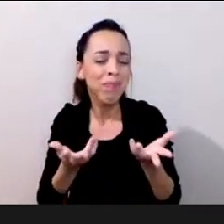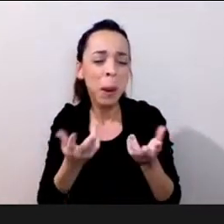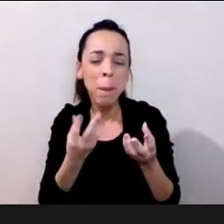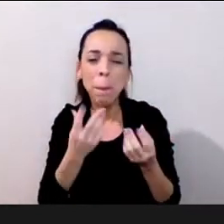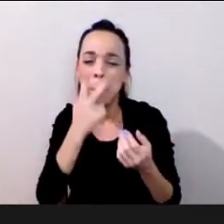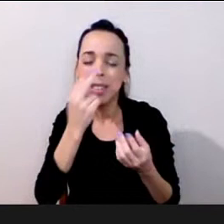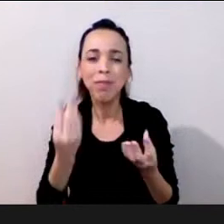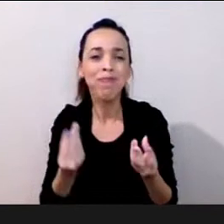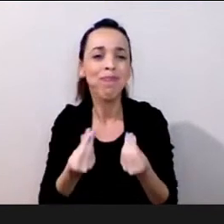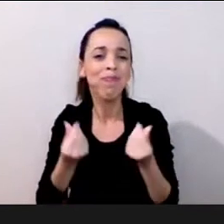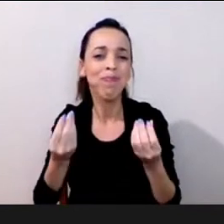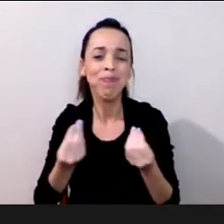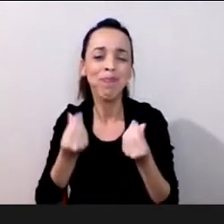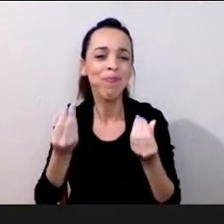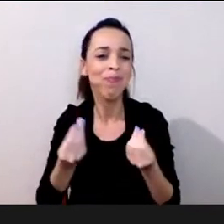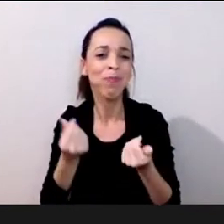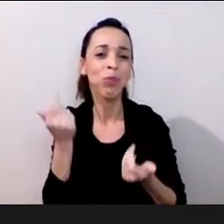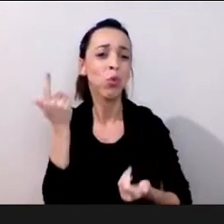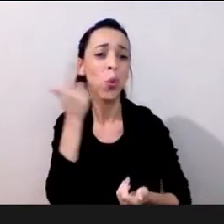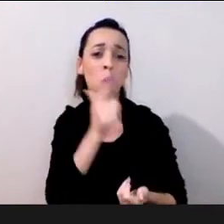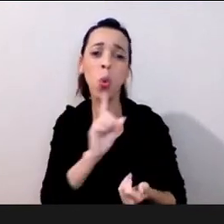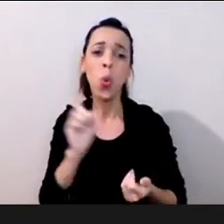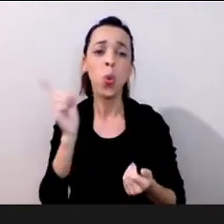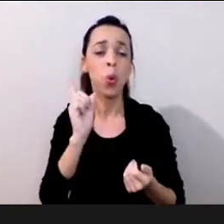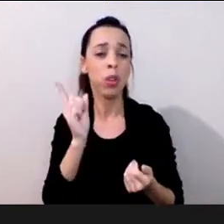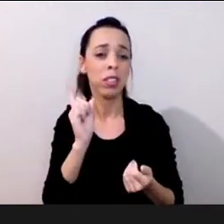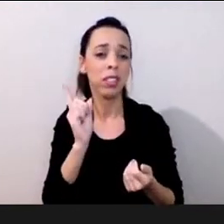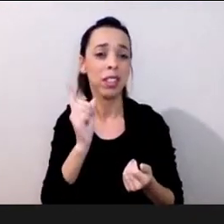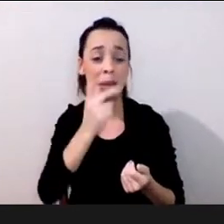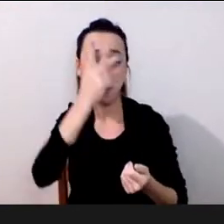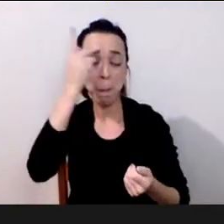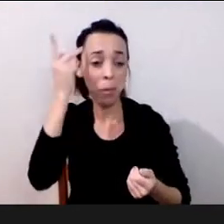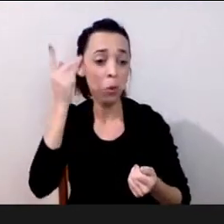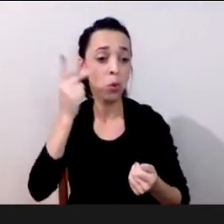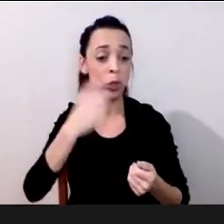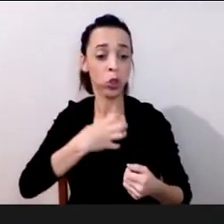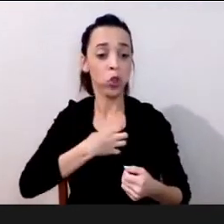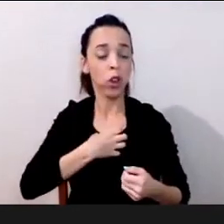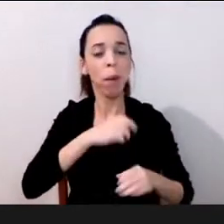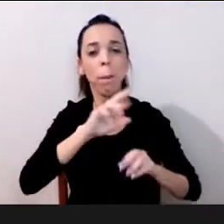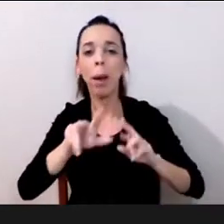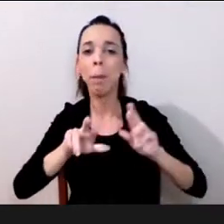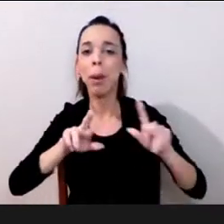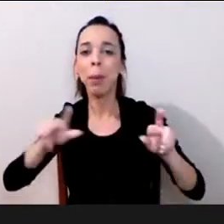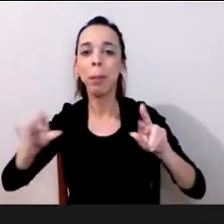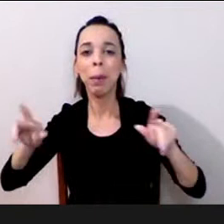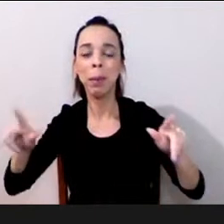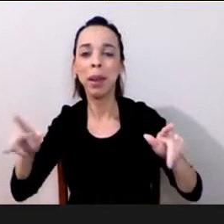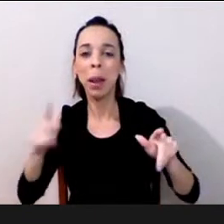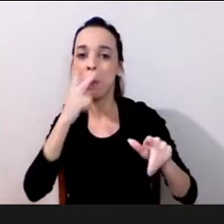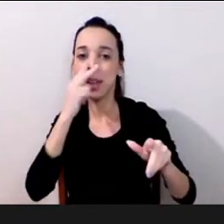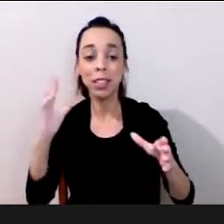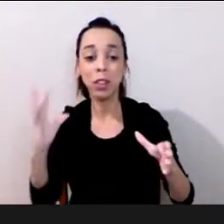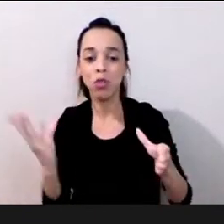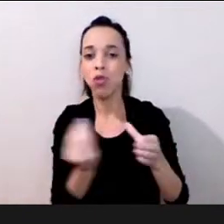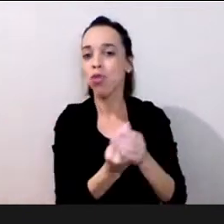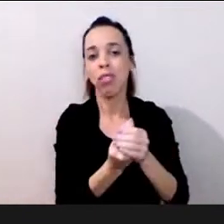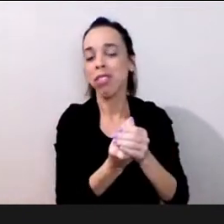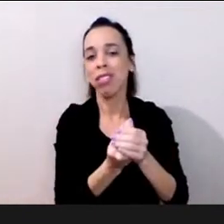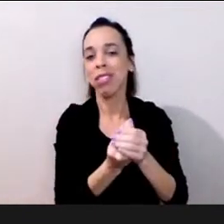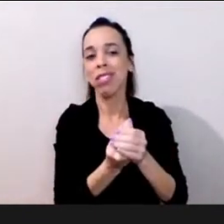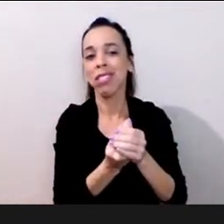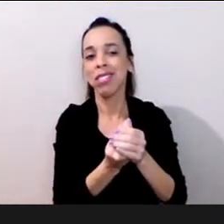da homogeneidade a gente está mais longe da inclusão e diante disso professor